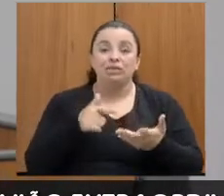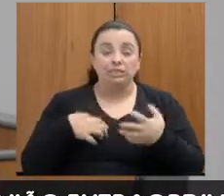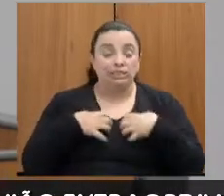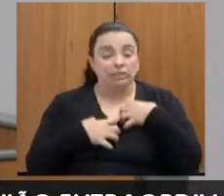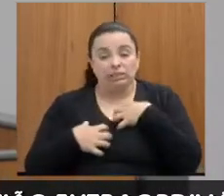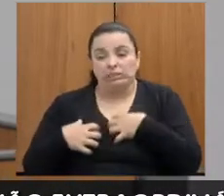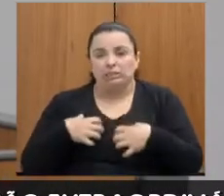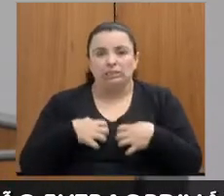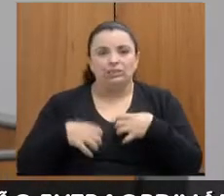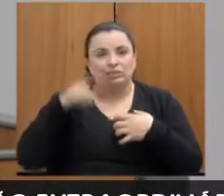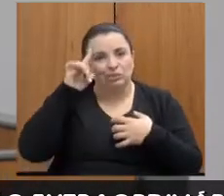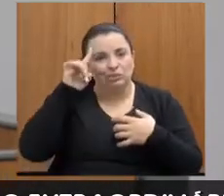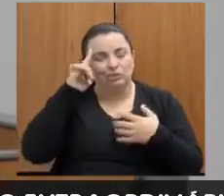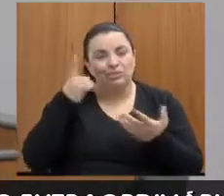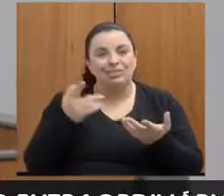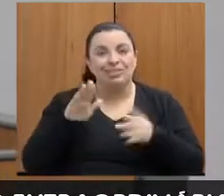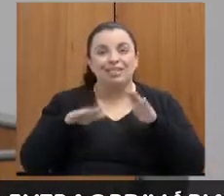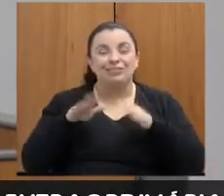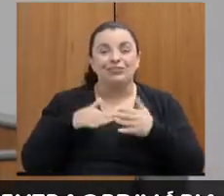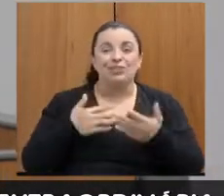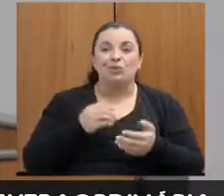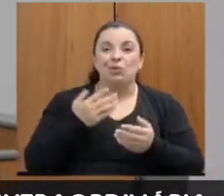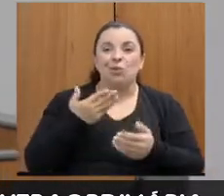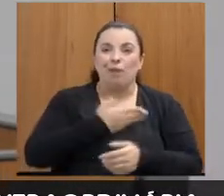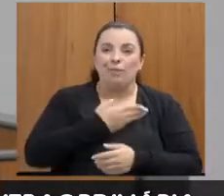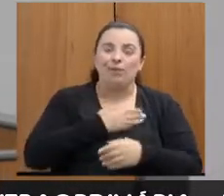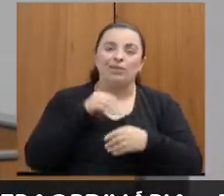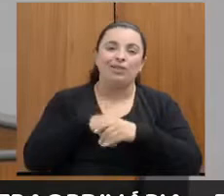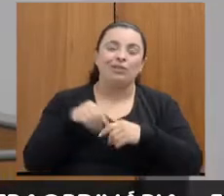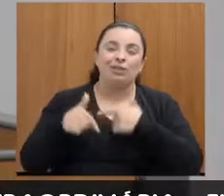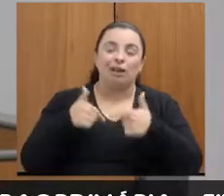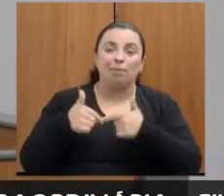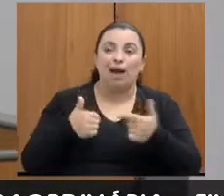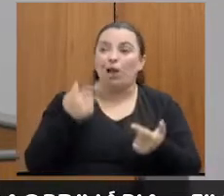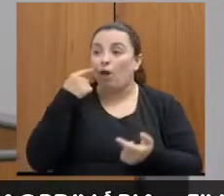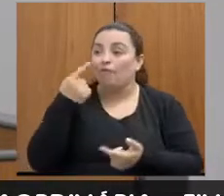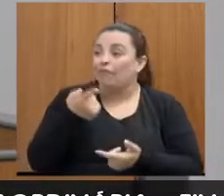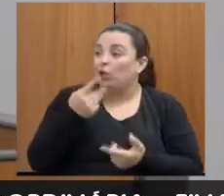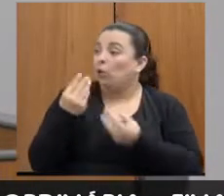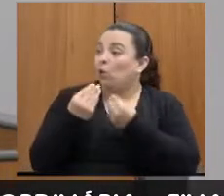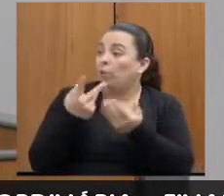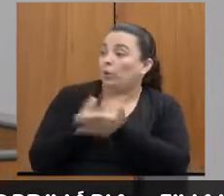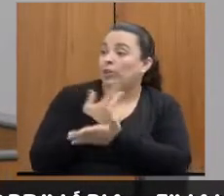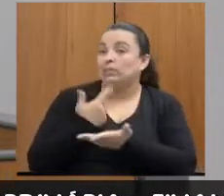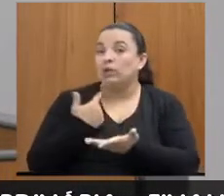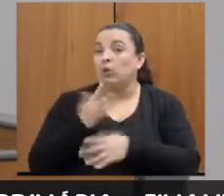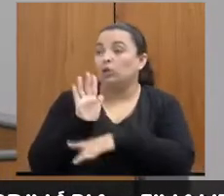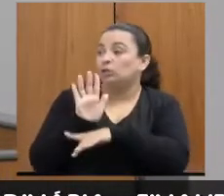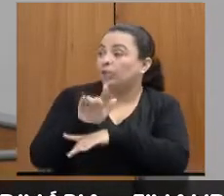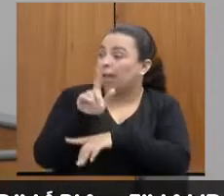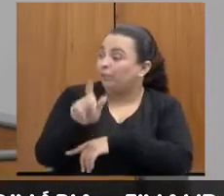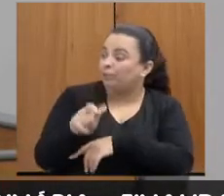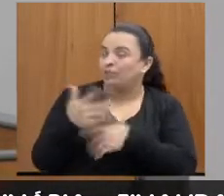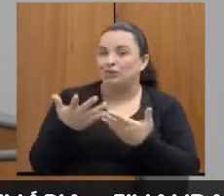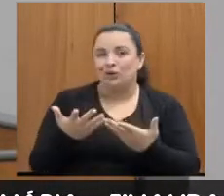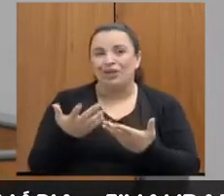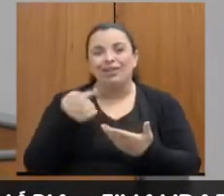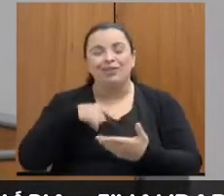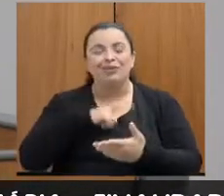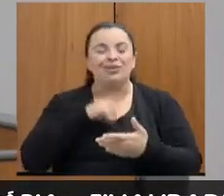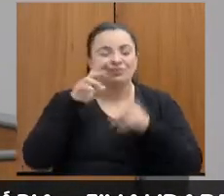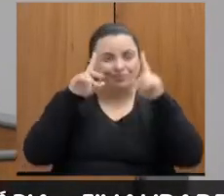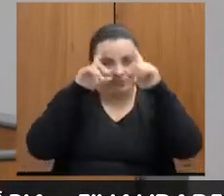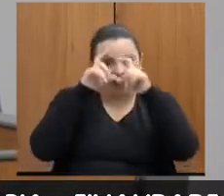passa a compartilhar com um colega ali, eu ouvi isso, aconteceu isso, como que eu posso fazer para ajudar essa pessoa? Então, a gente se desdobra